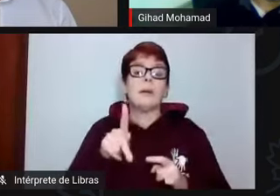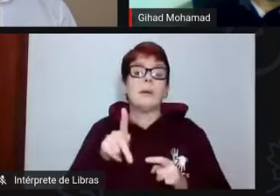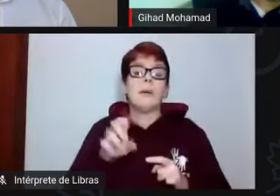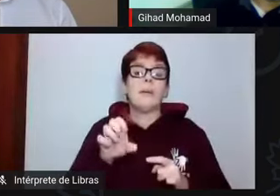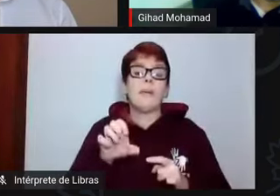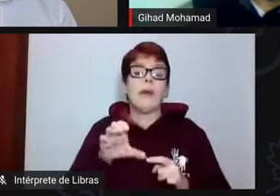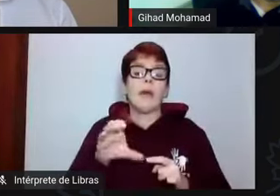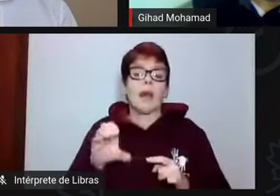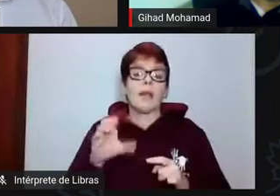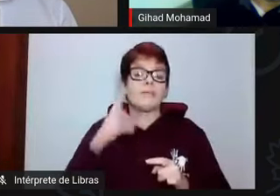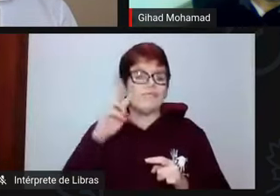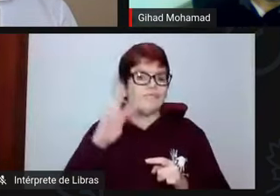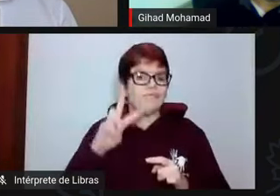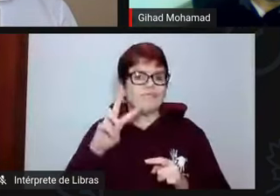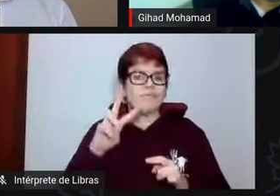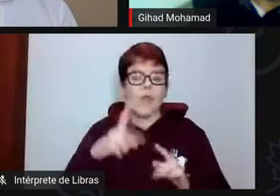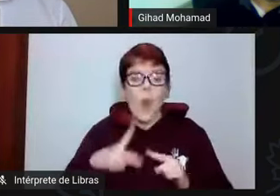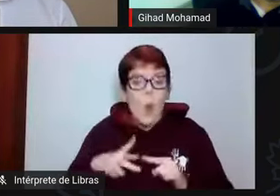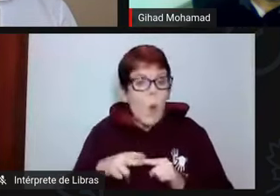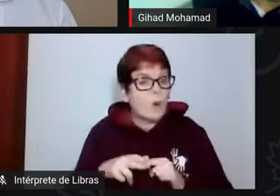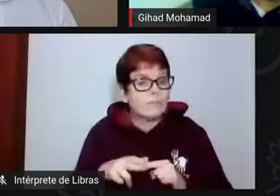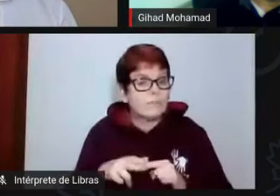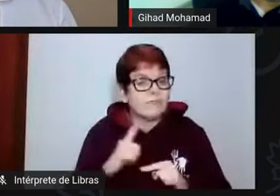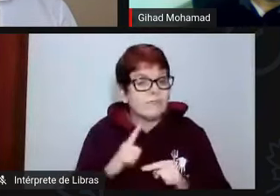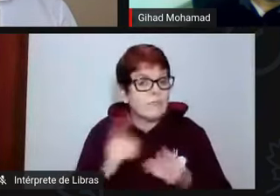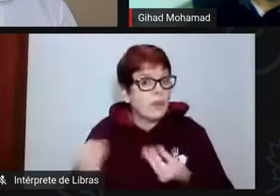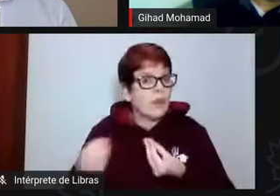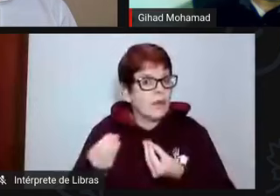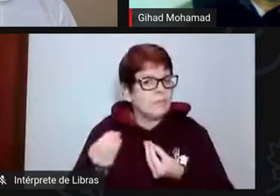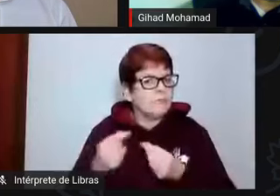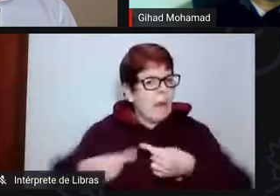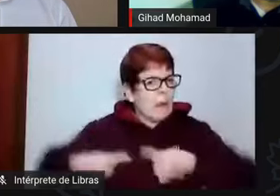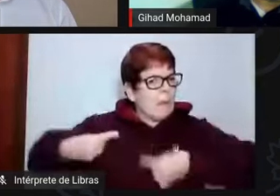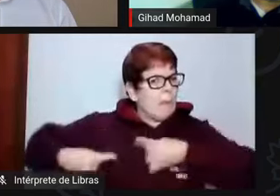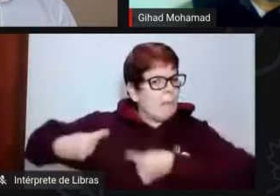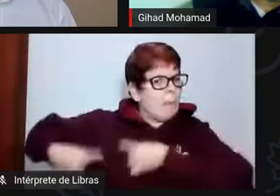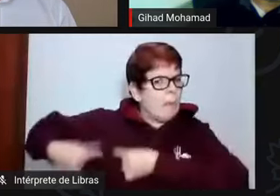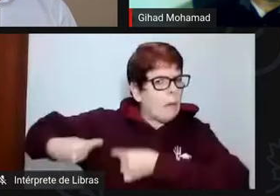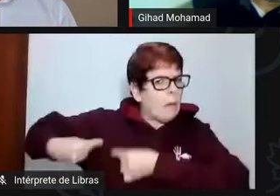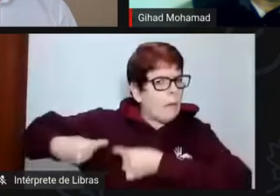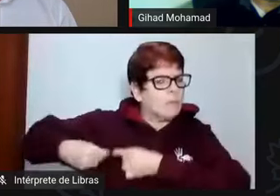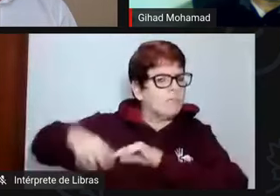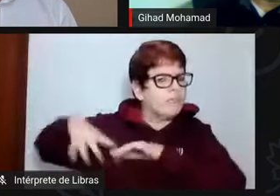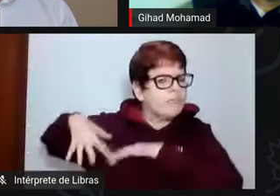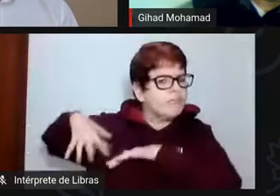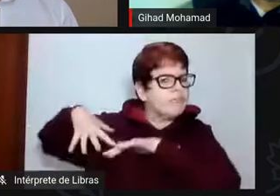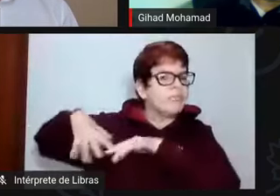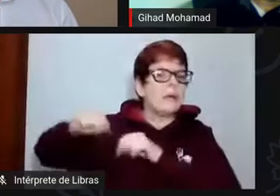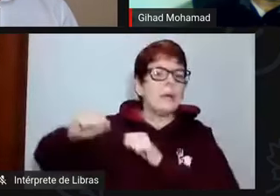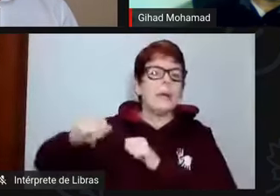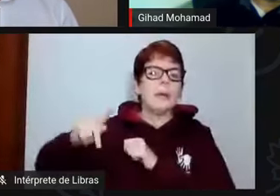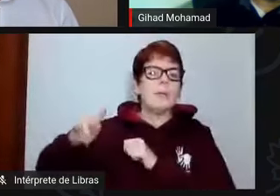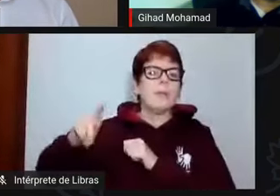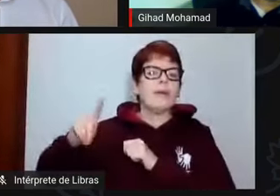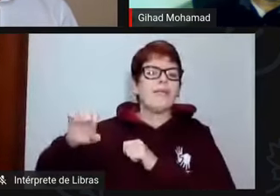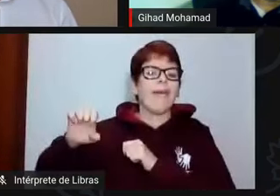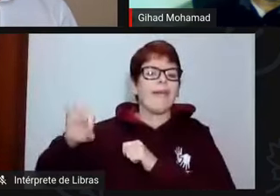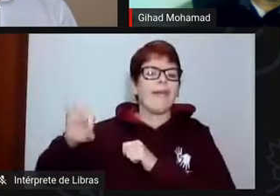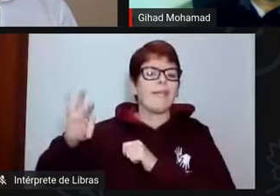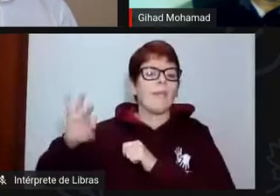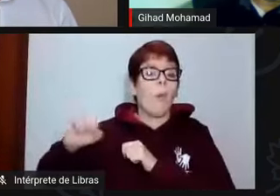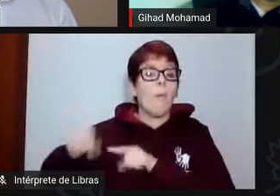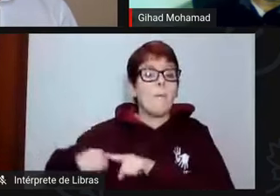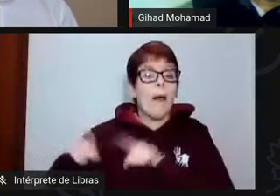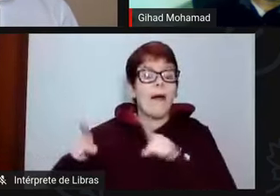Essa PEC que trouxe tanto debate, tanta manifestação, tanto protesto, mas mesmo assim,